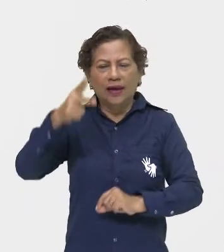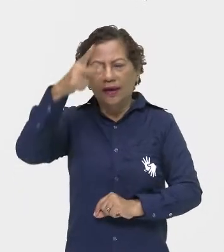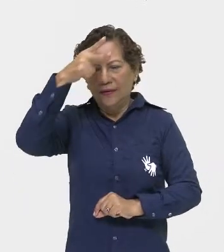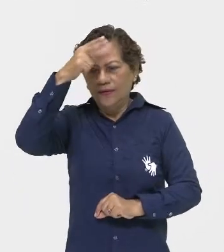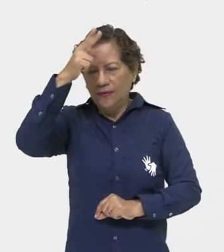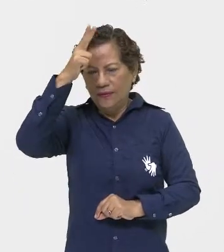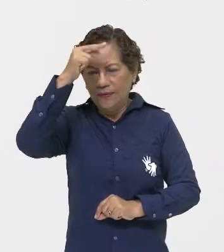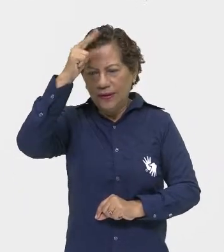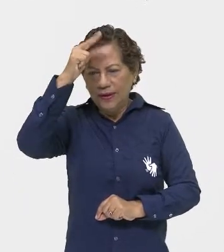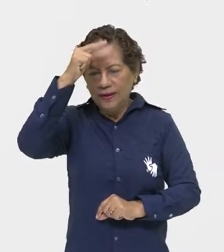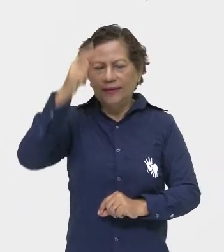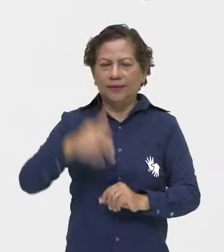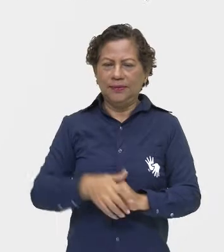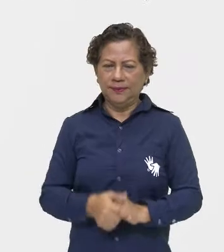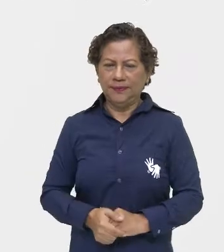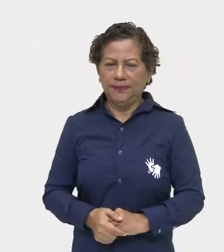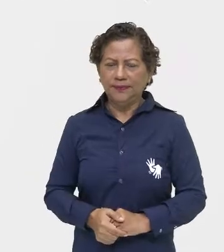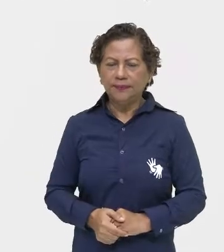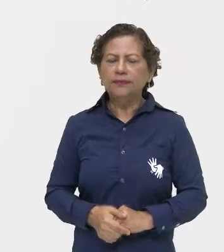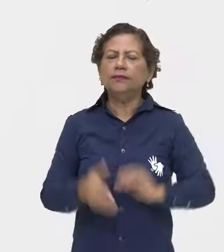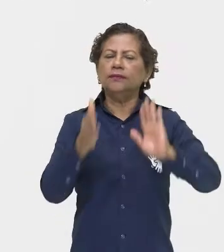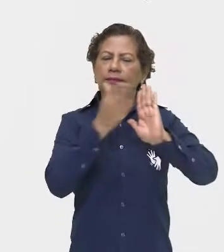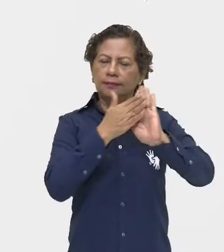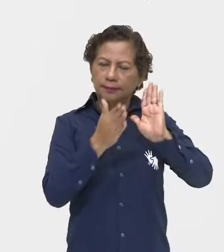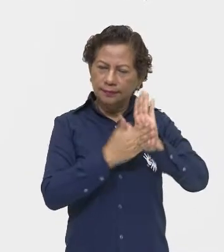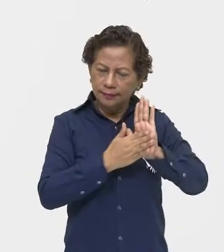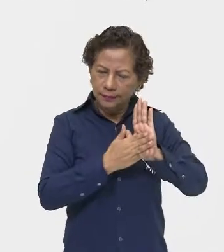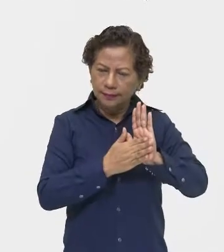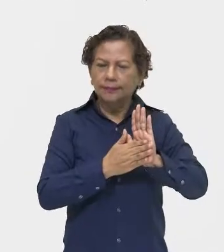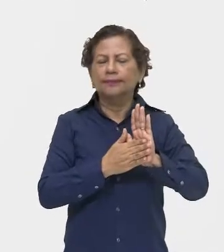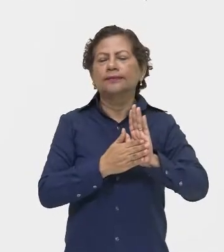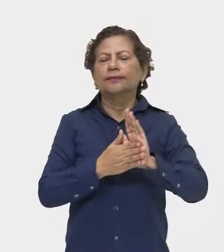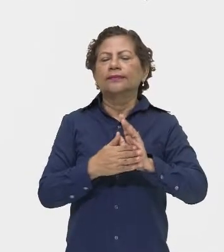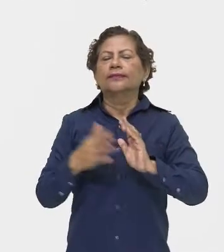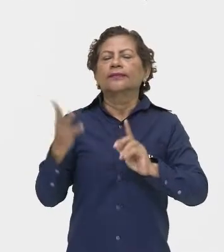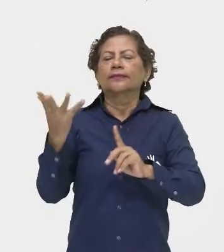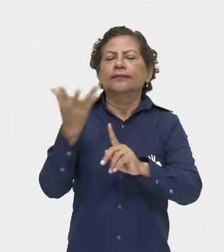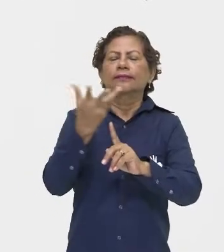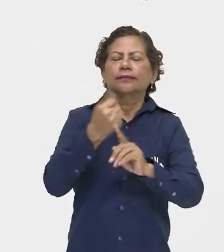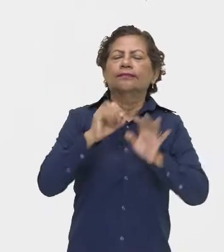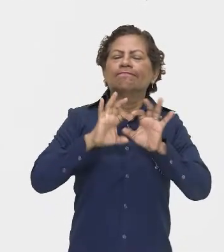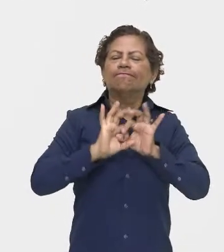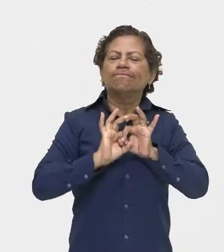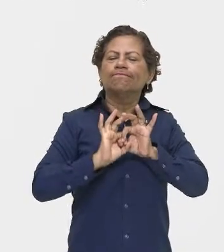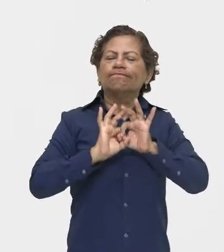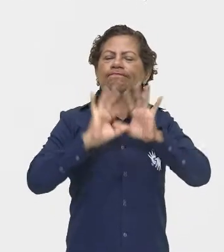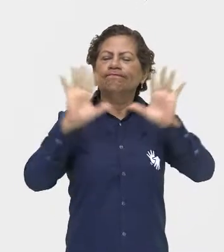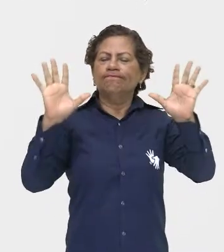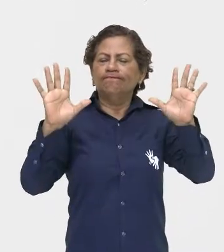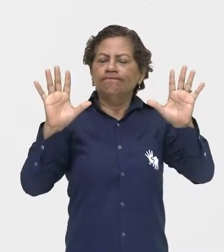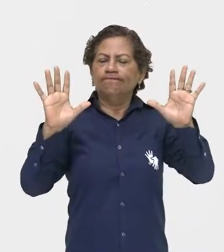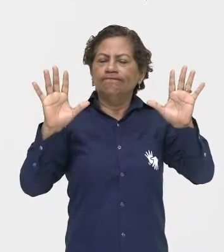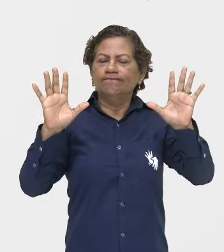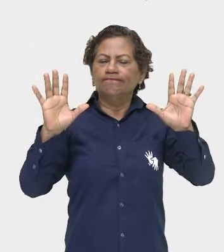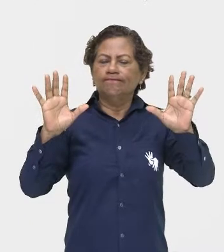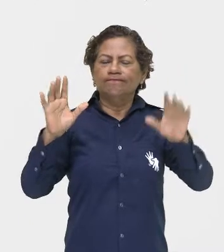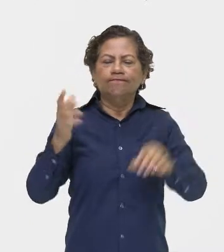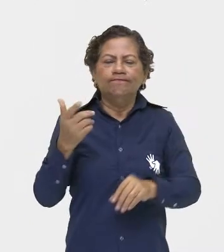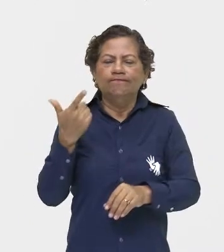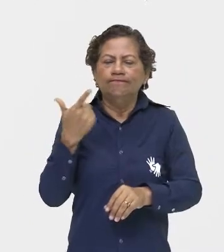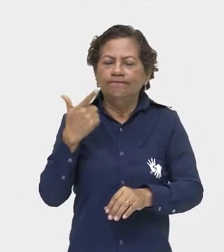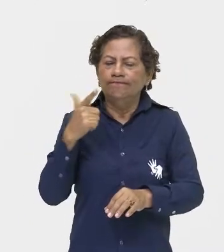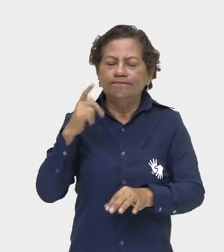A proposta do dadaísmo é que a arte ficasse solta das amarras racionalistas e fosse apenas o